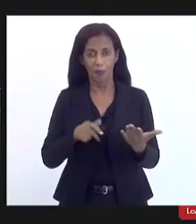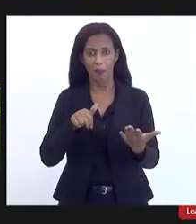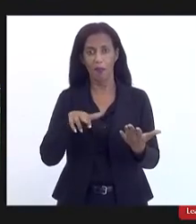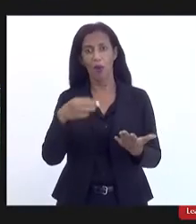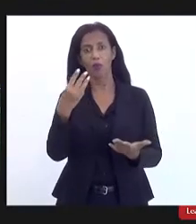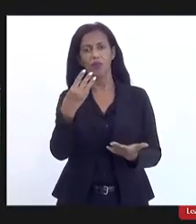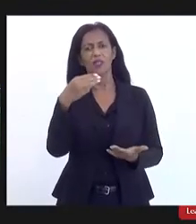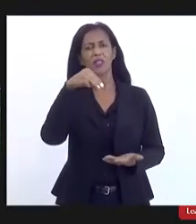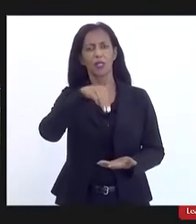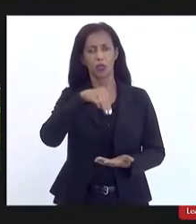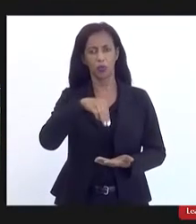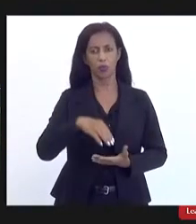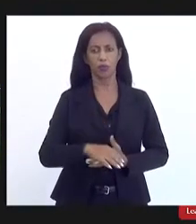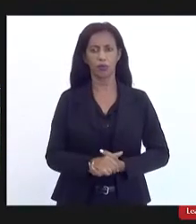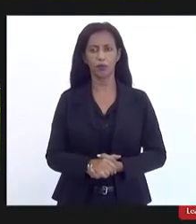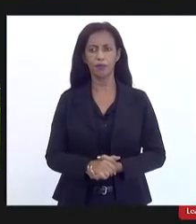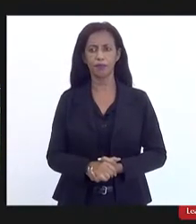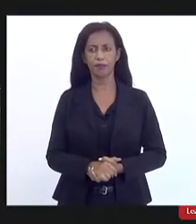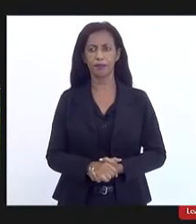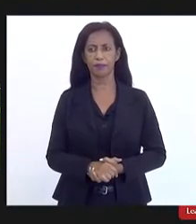minutos eu aviso aqui no chat